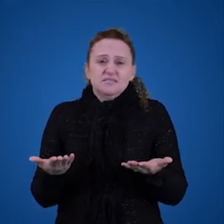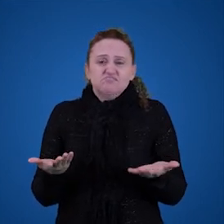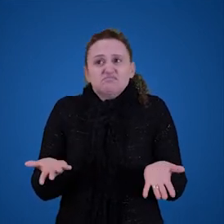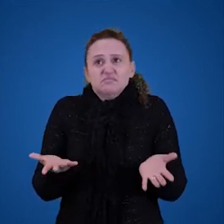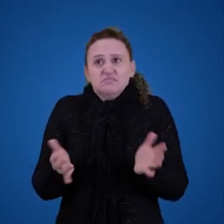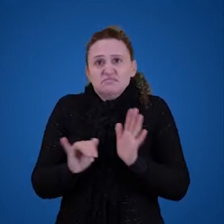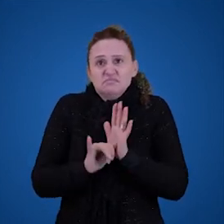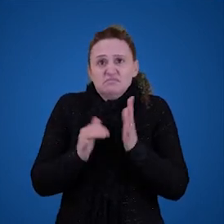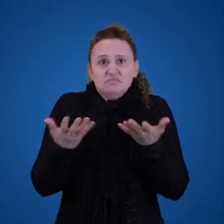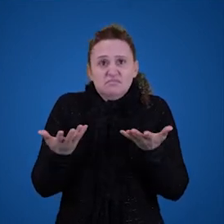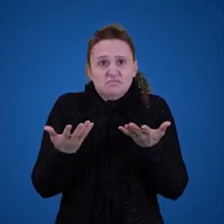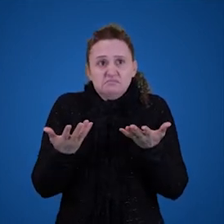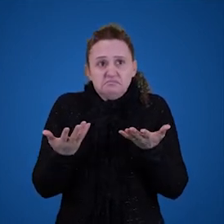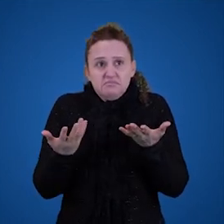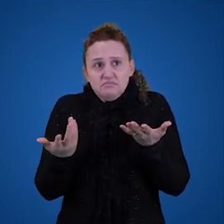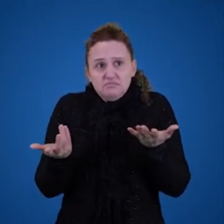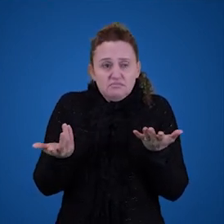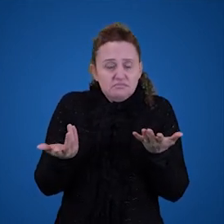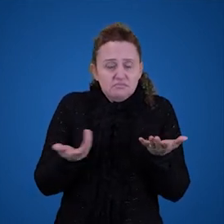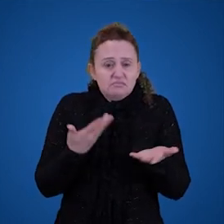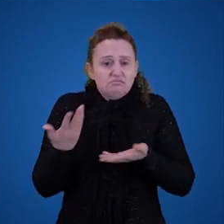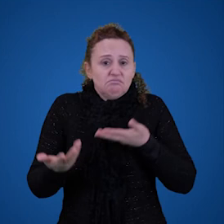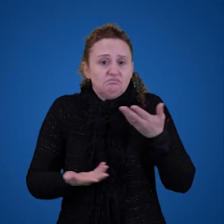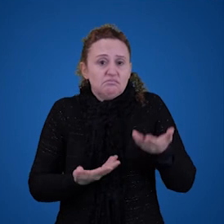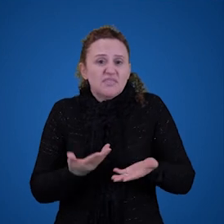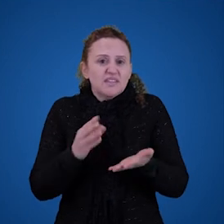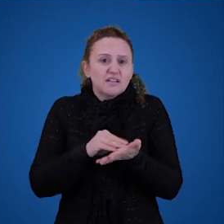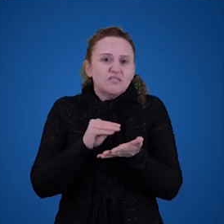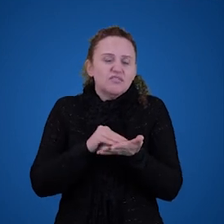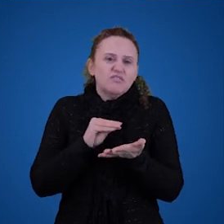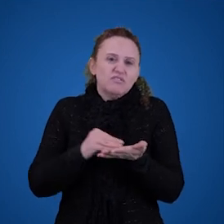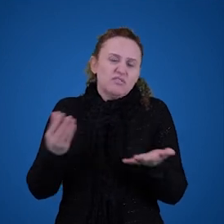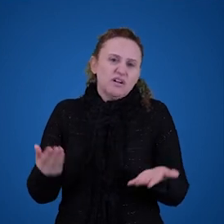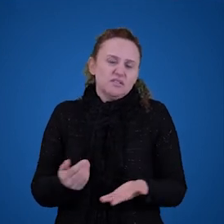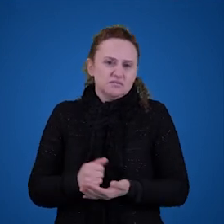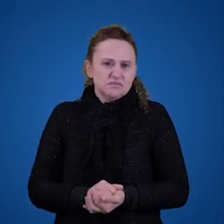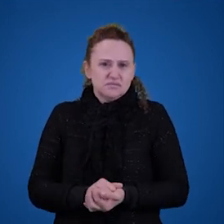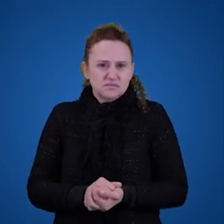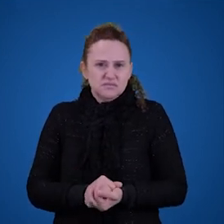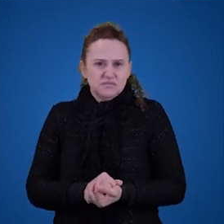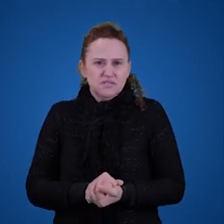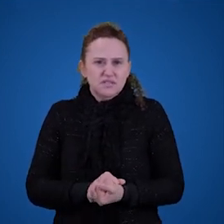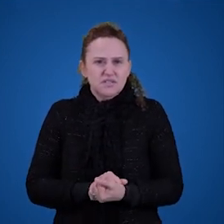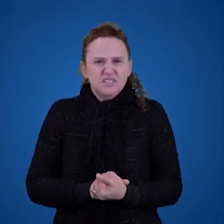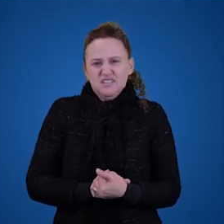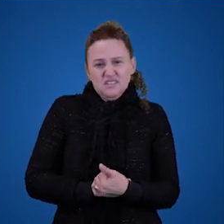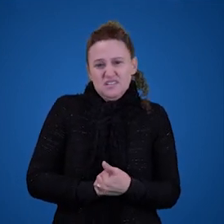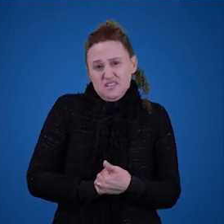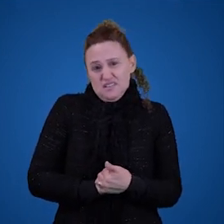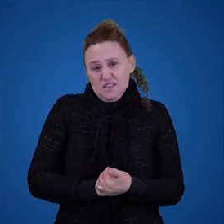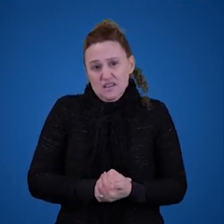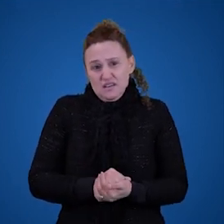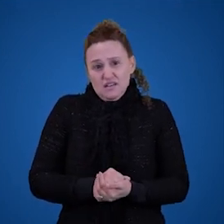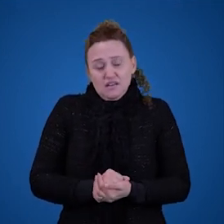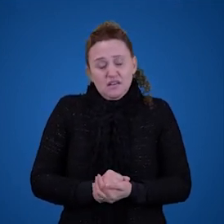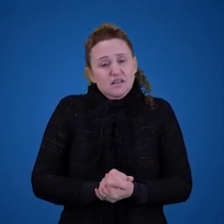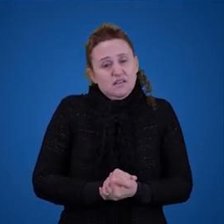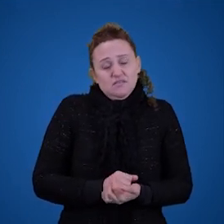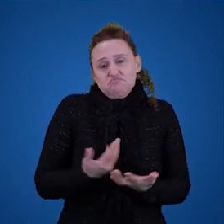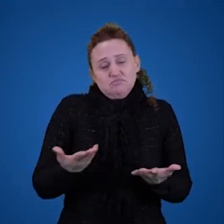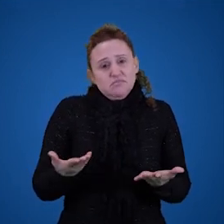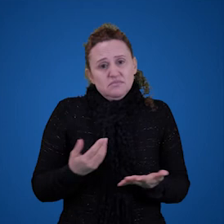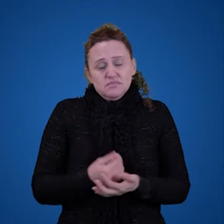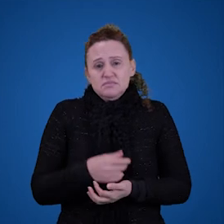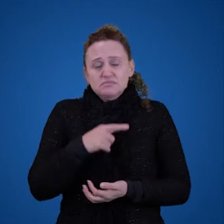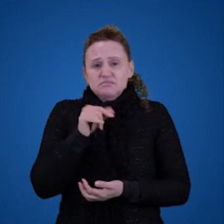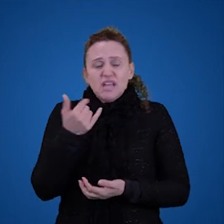é como dizer a garrafa laranja do professor é a garrafa laranja do professor isso é uma identidade trivial